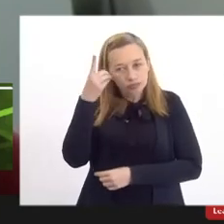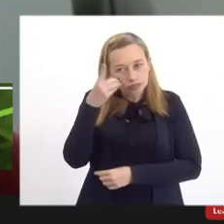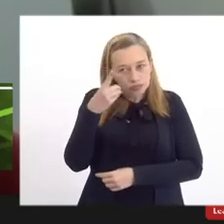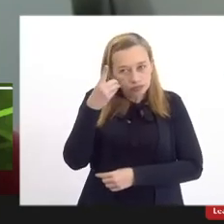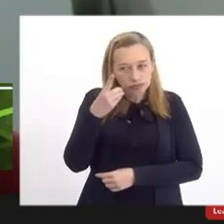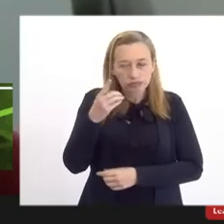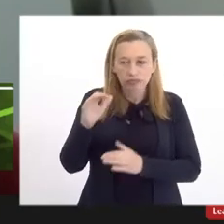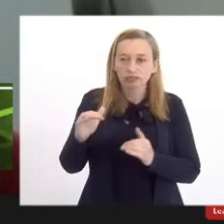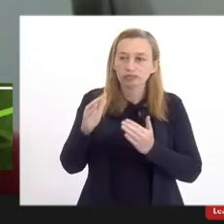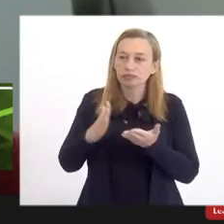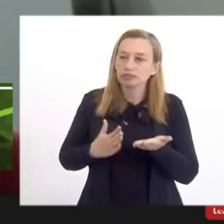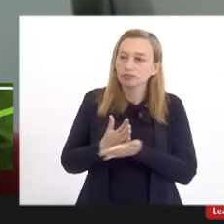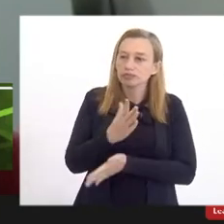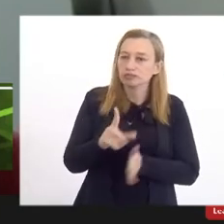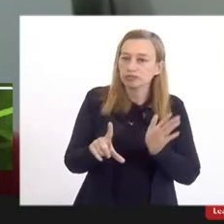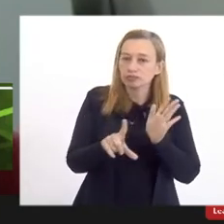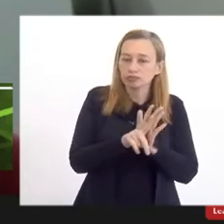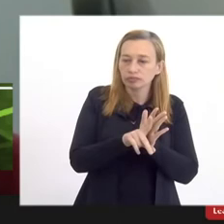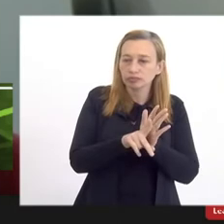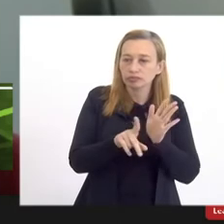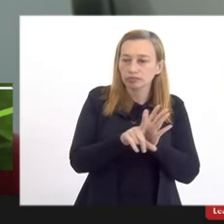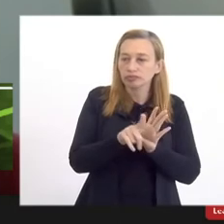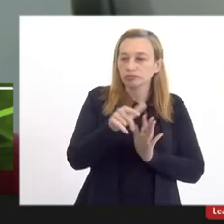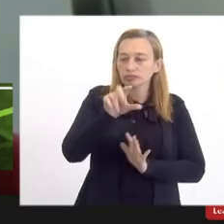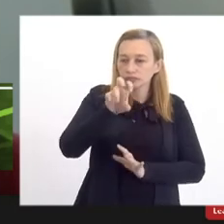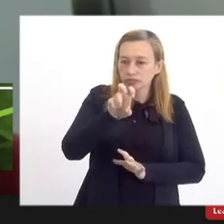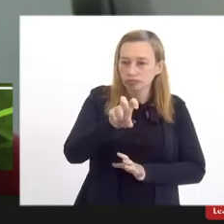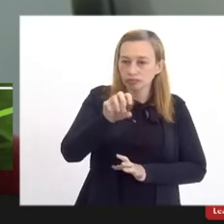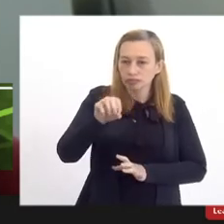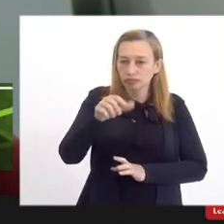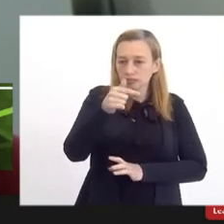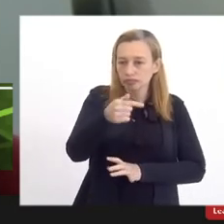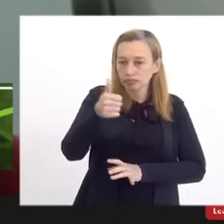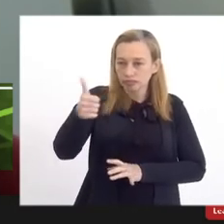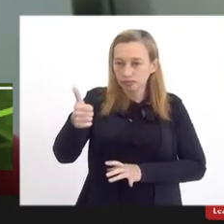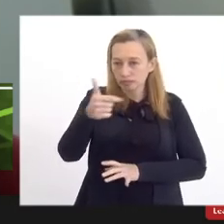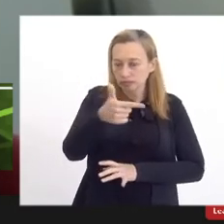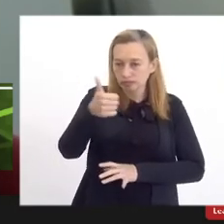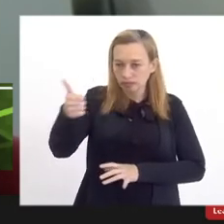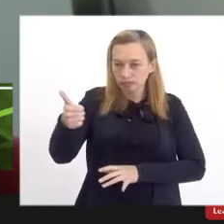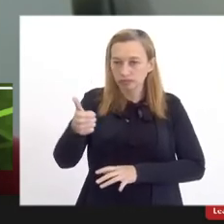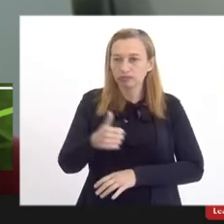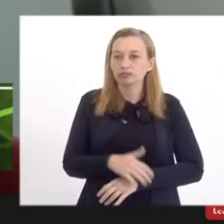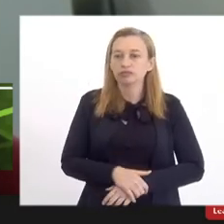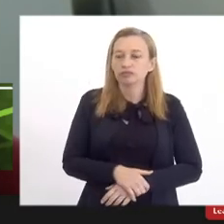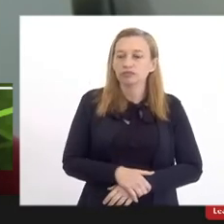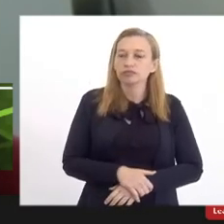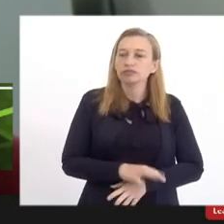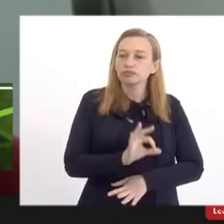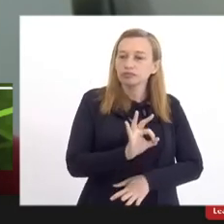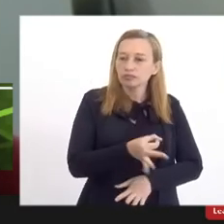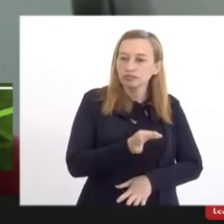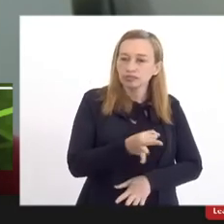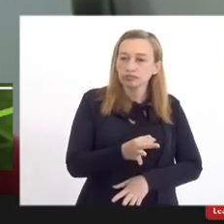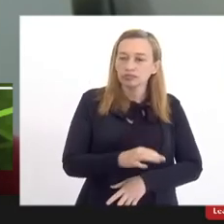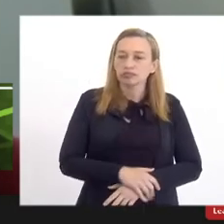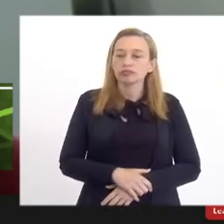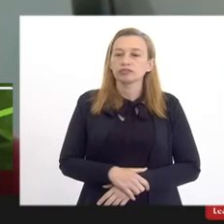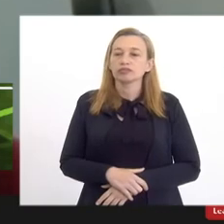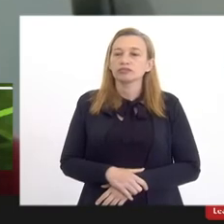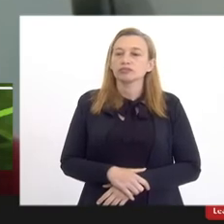para a aprovação do projeto de lei 5071-2021, visando assim garantir a